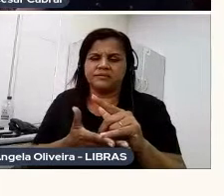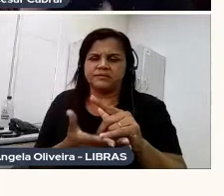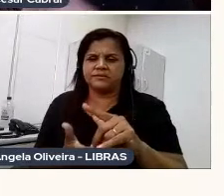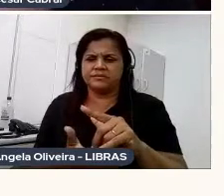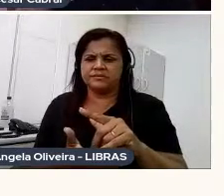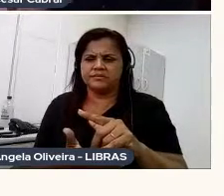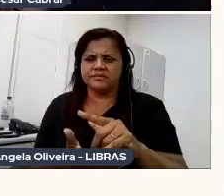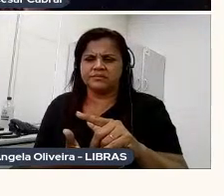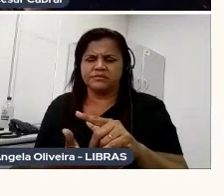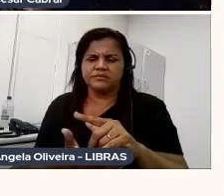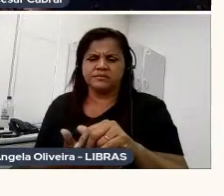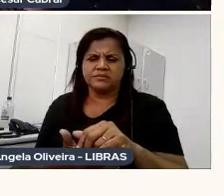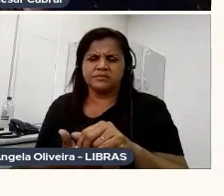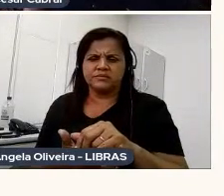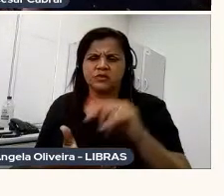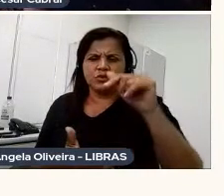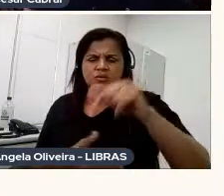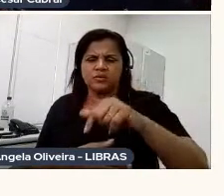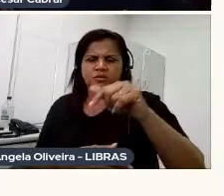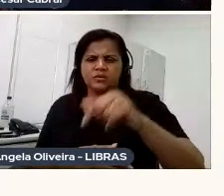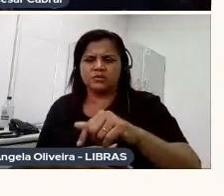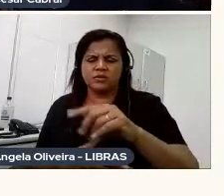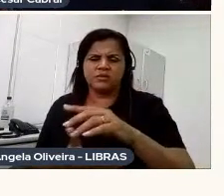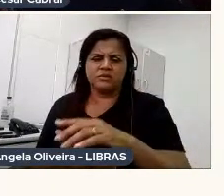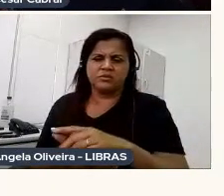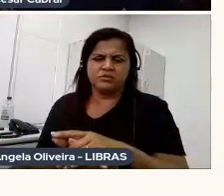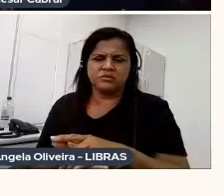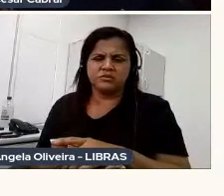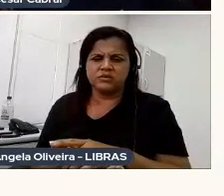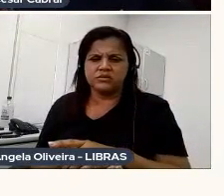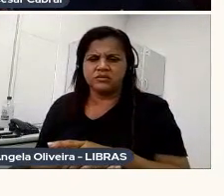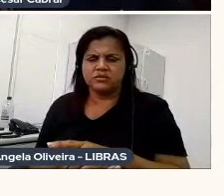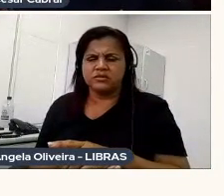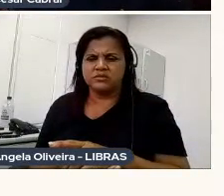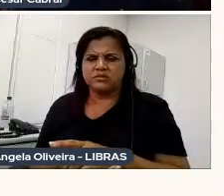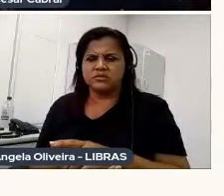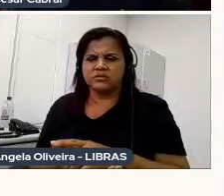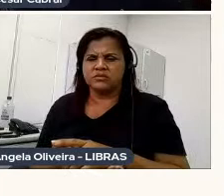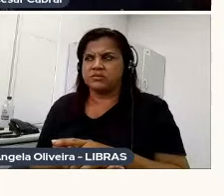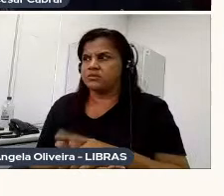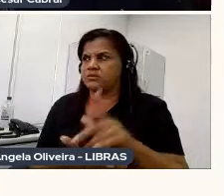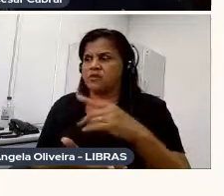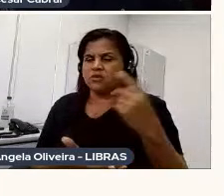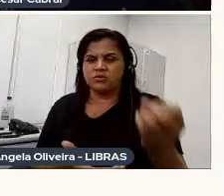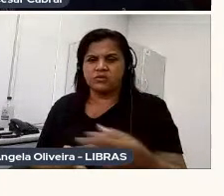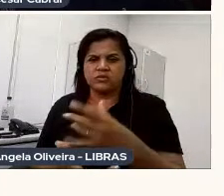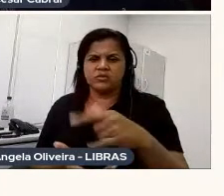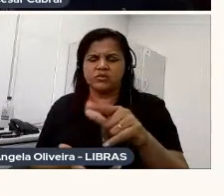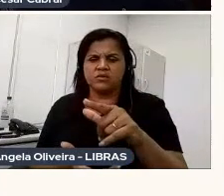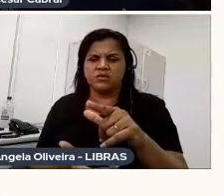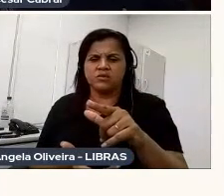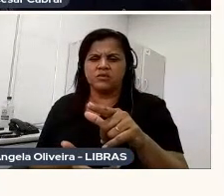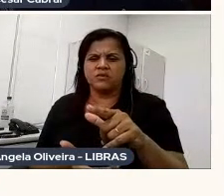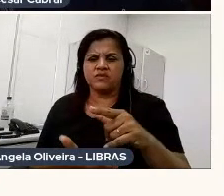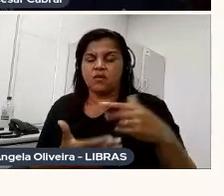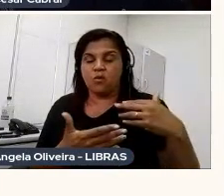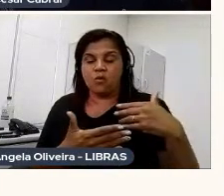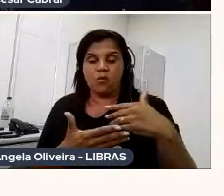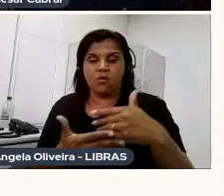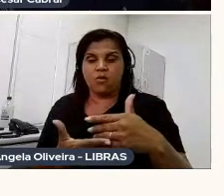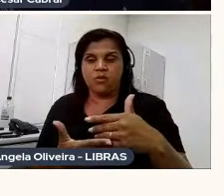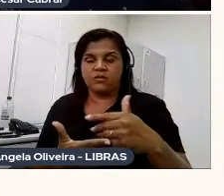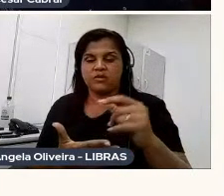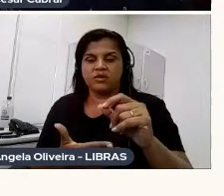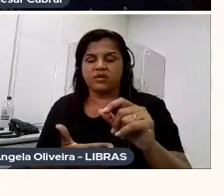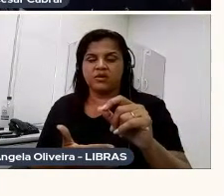até hoje, né, a gente fez Bob Cuspe, tá terminando, terminou o Bob Cuspe, né, o longa agora, e foi um material